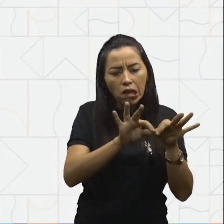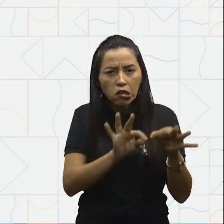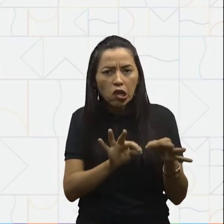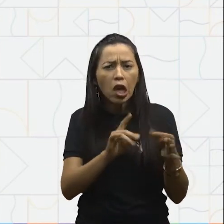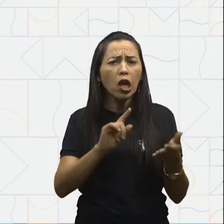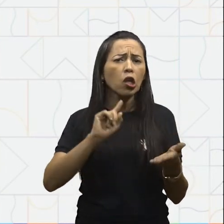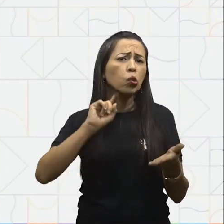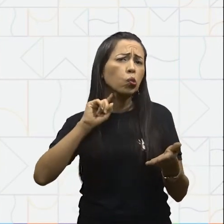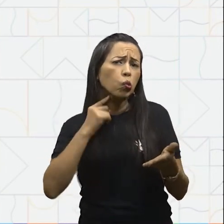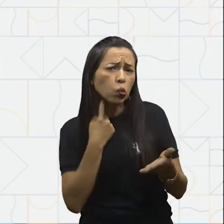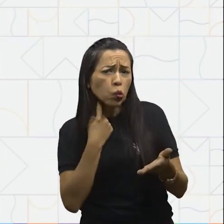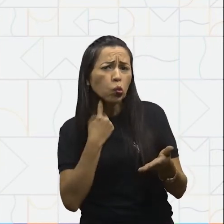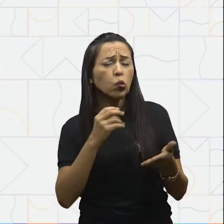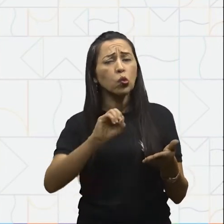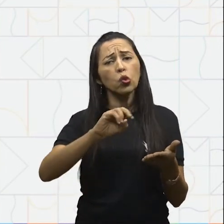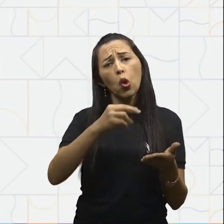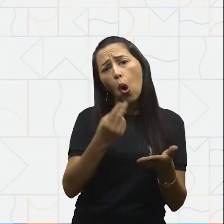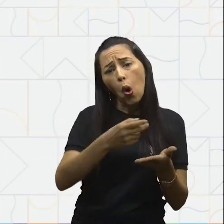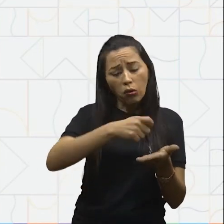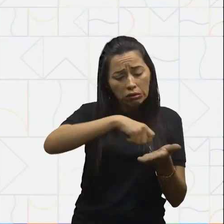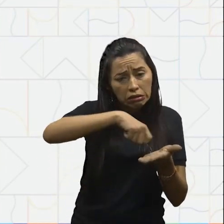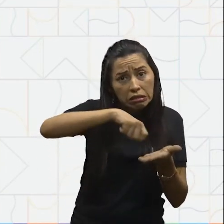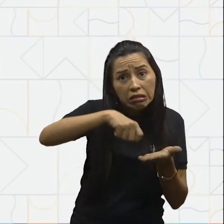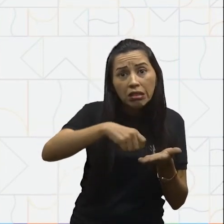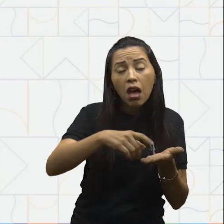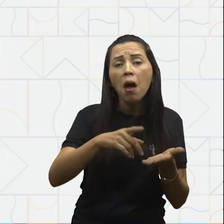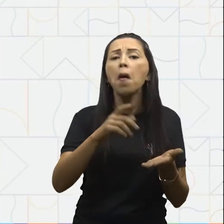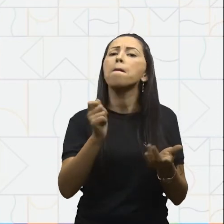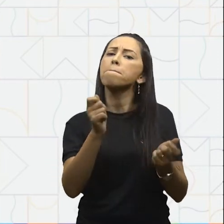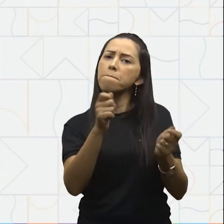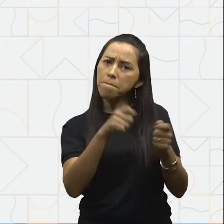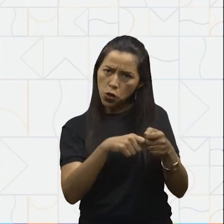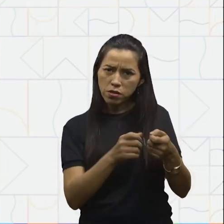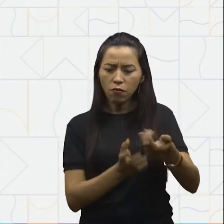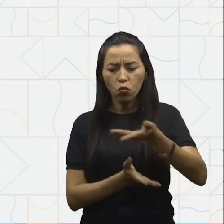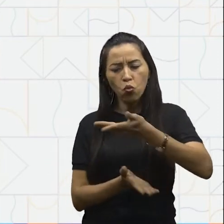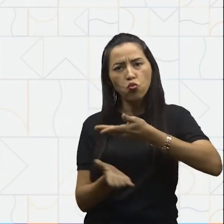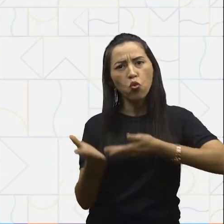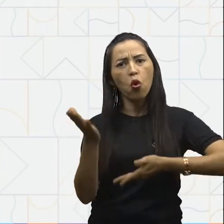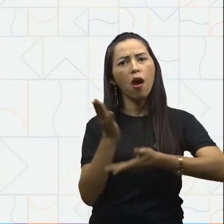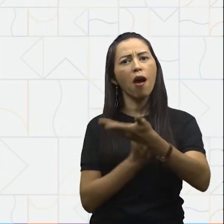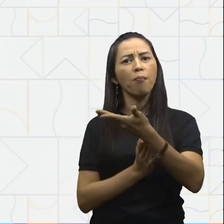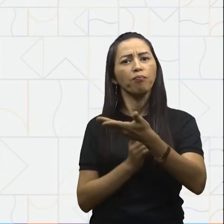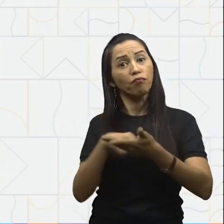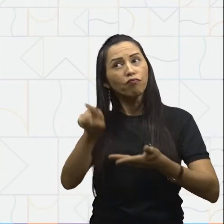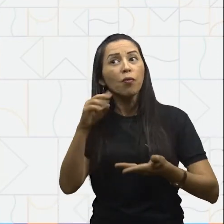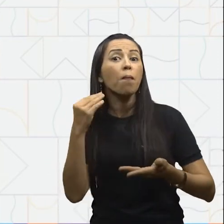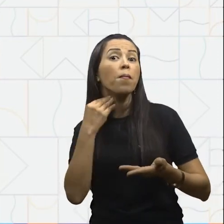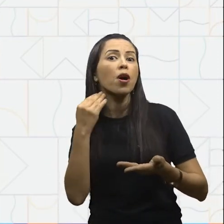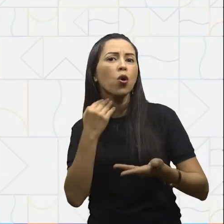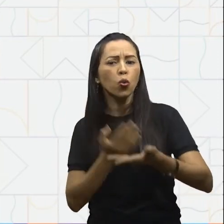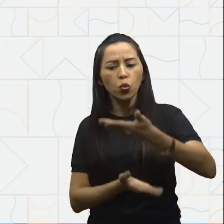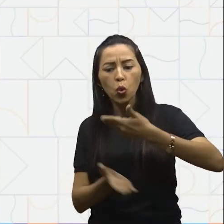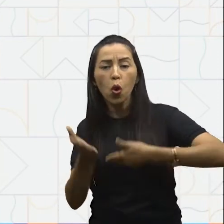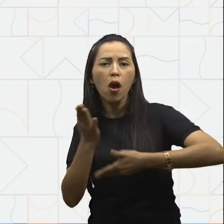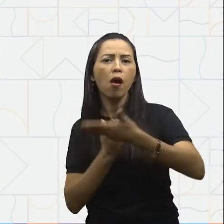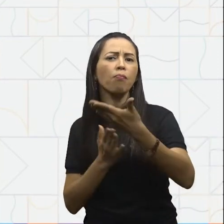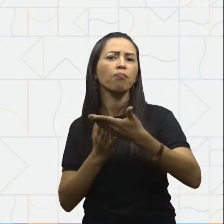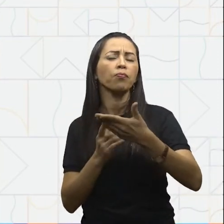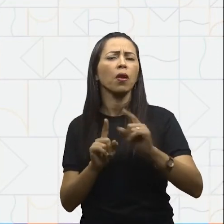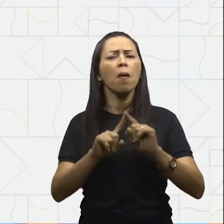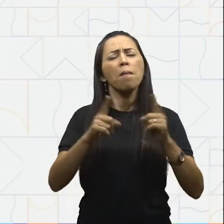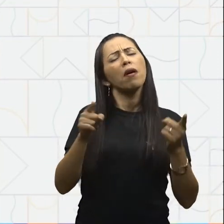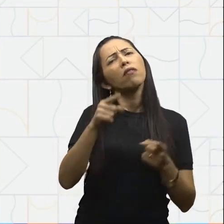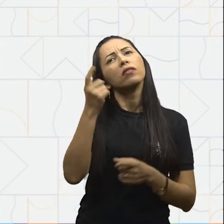manchada ou rabiscada é possível trocar essas cédulas? Mas você deve estar